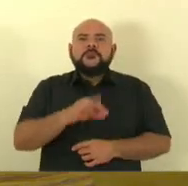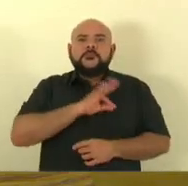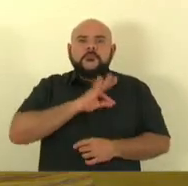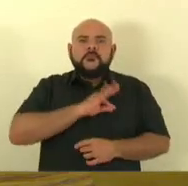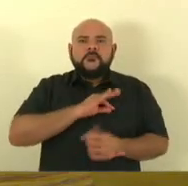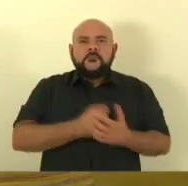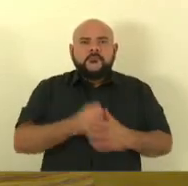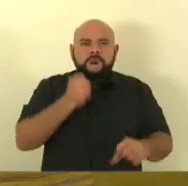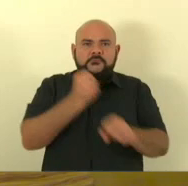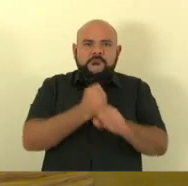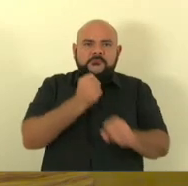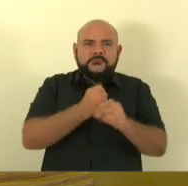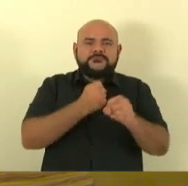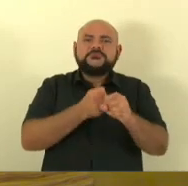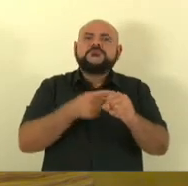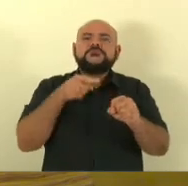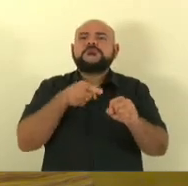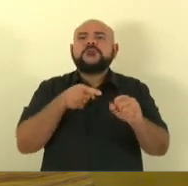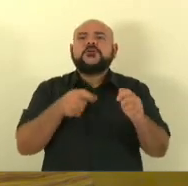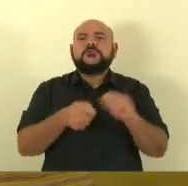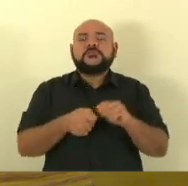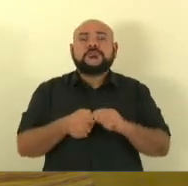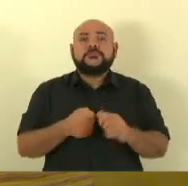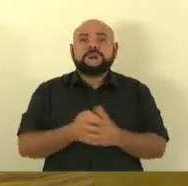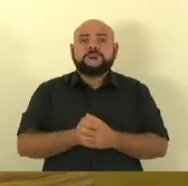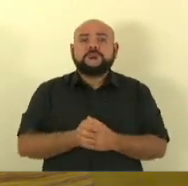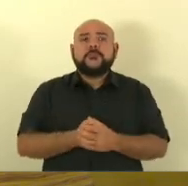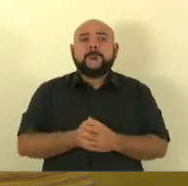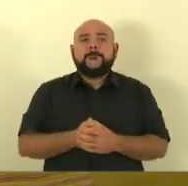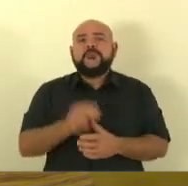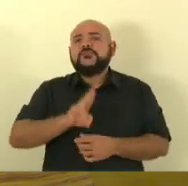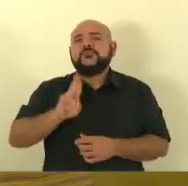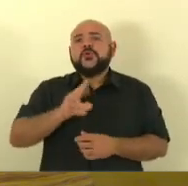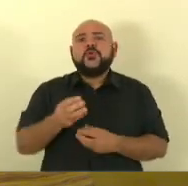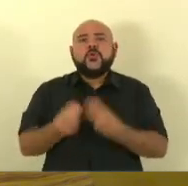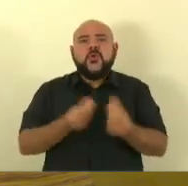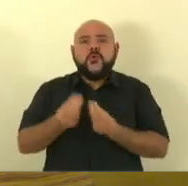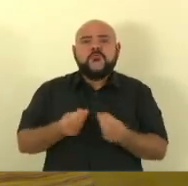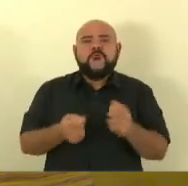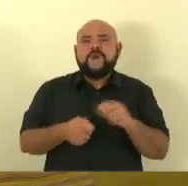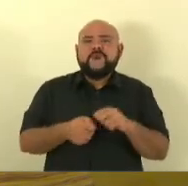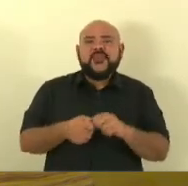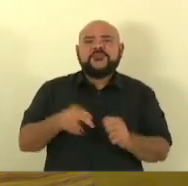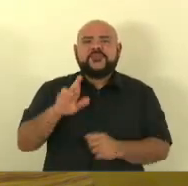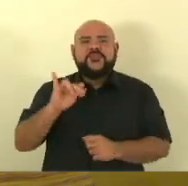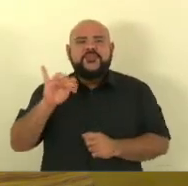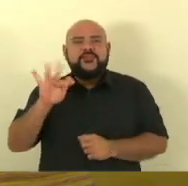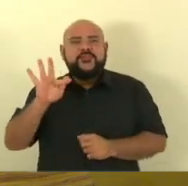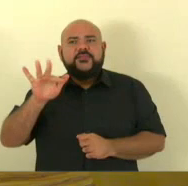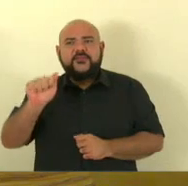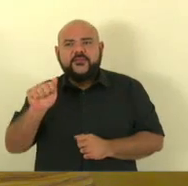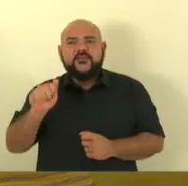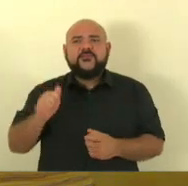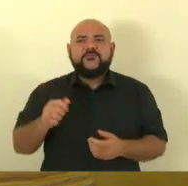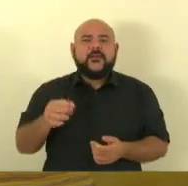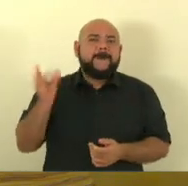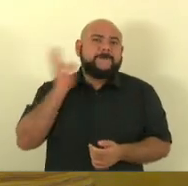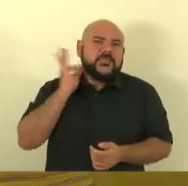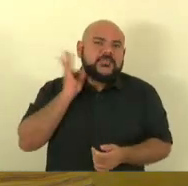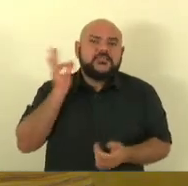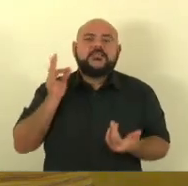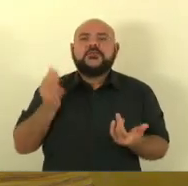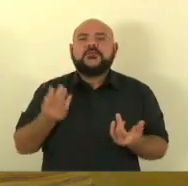ela foi realizada através de rifas, de bingos, de doações, de desconto dos salários dos